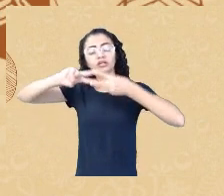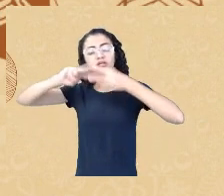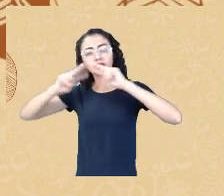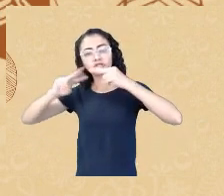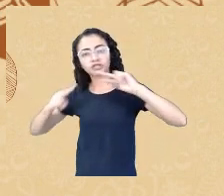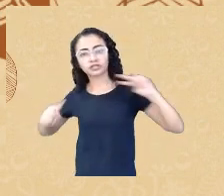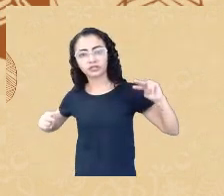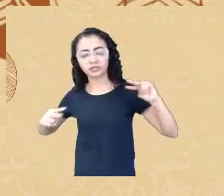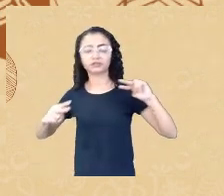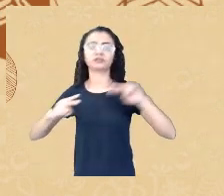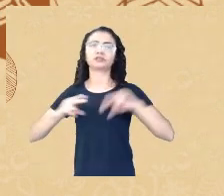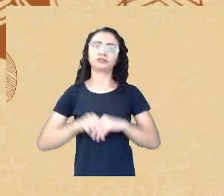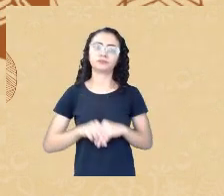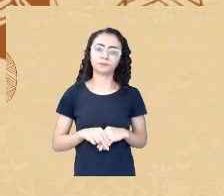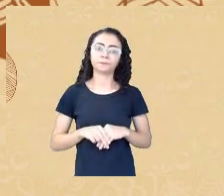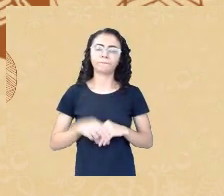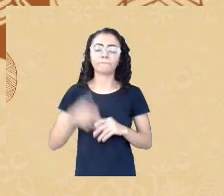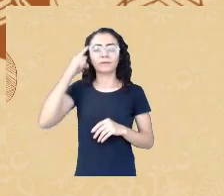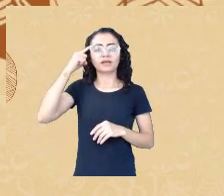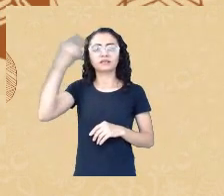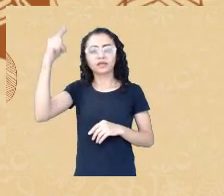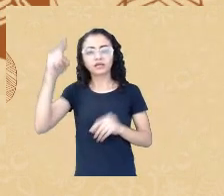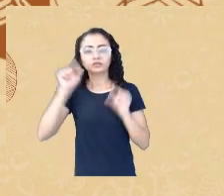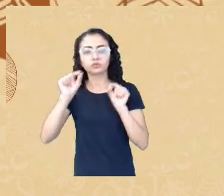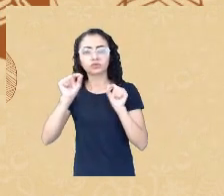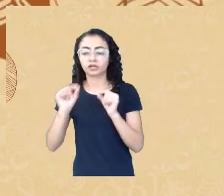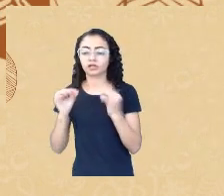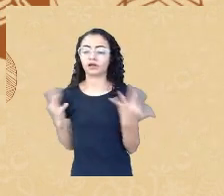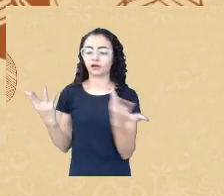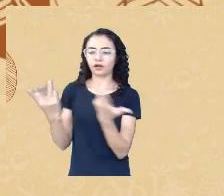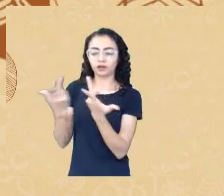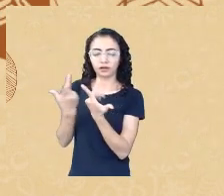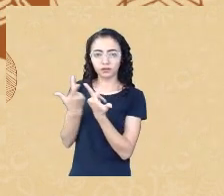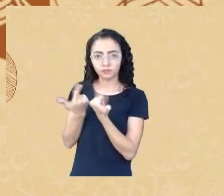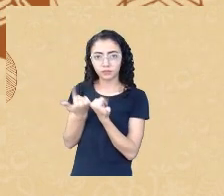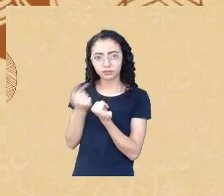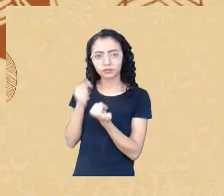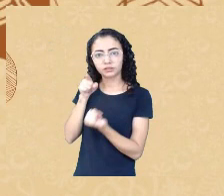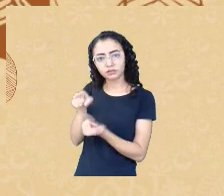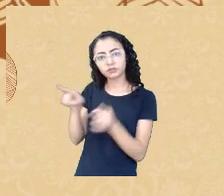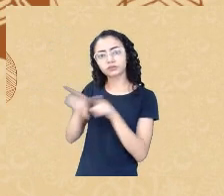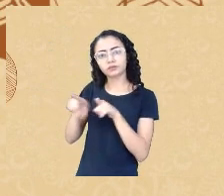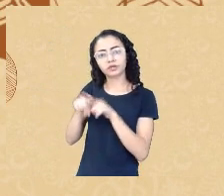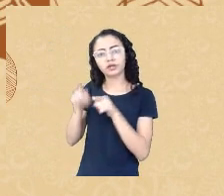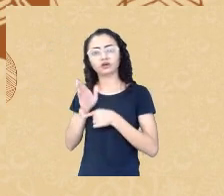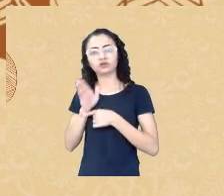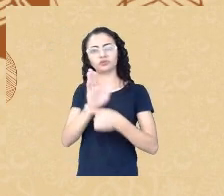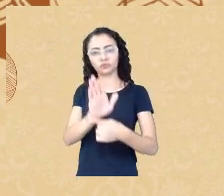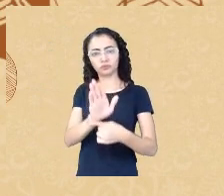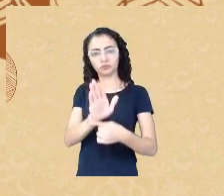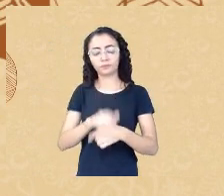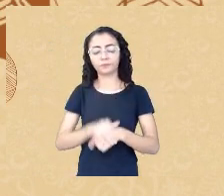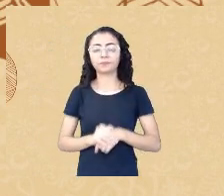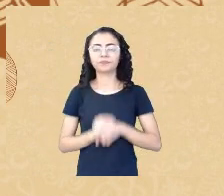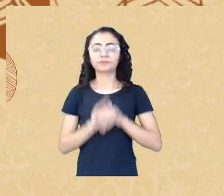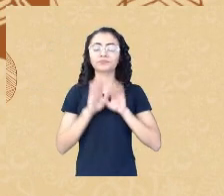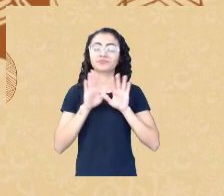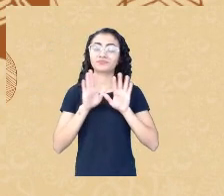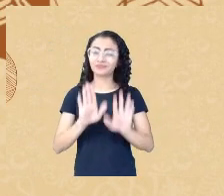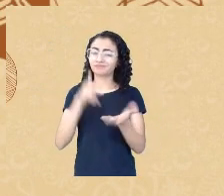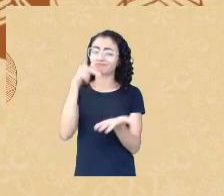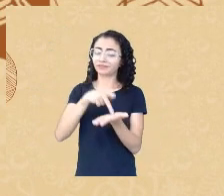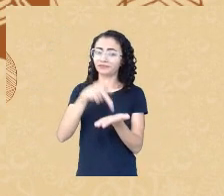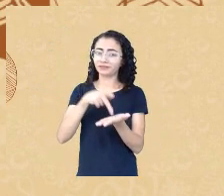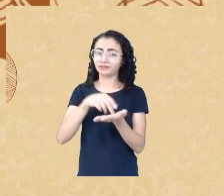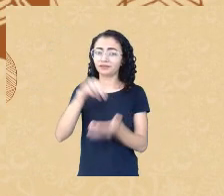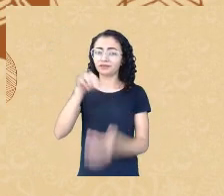construíram essas ideias das habilidades e que elas também seriam determinadas de alguma forma só que na verdade meritocracia é que